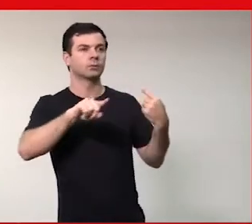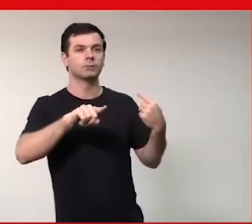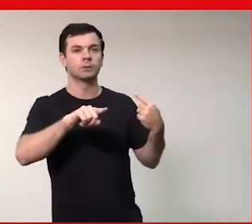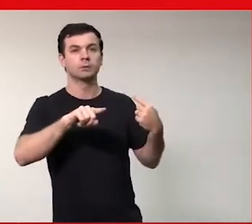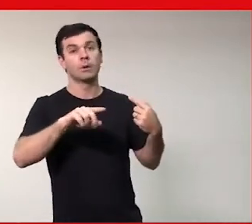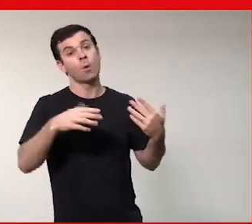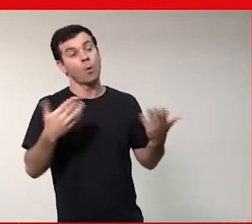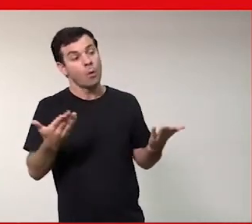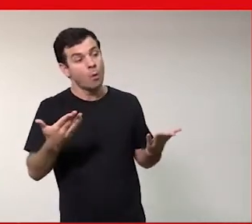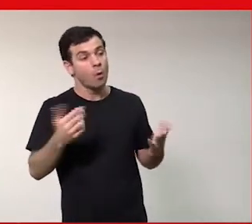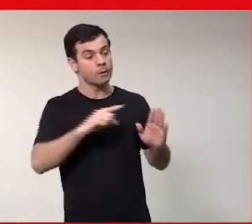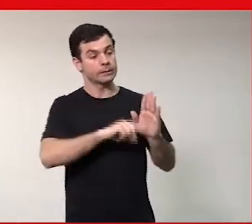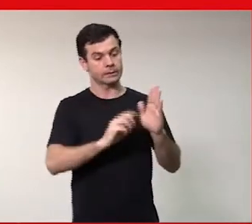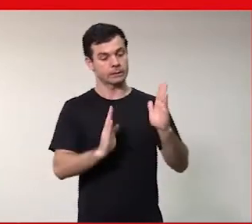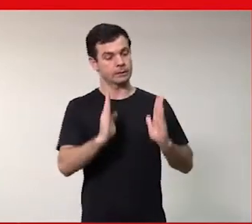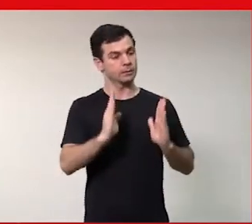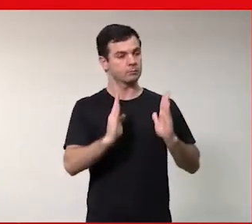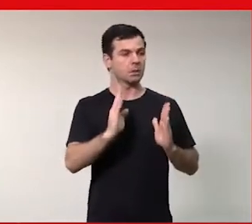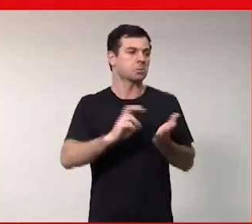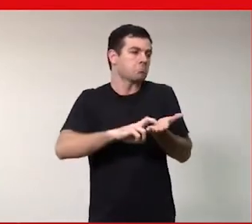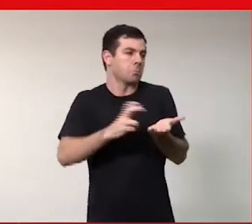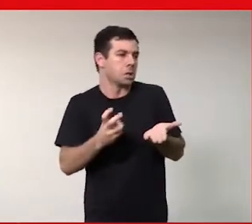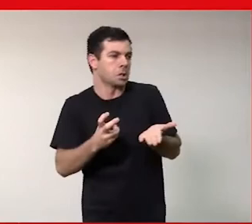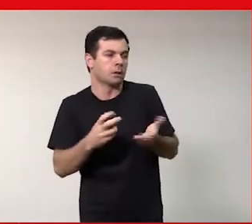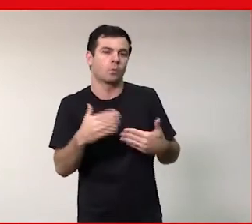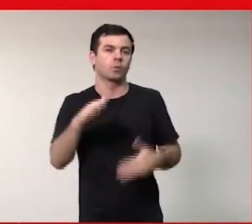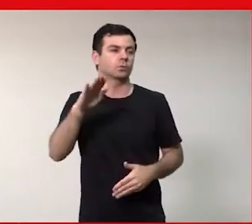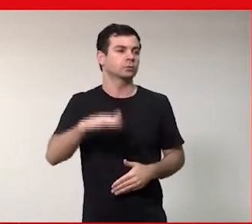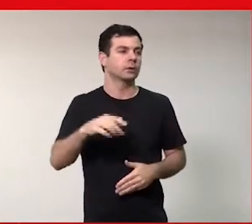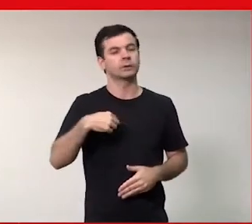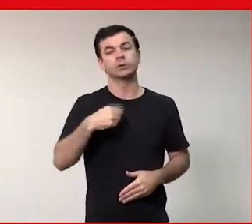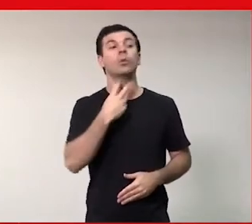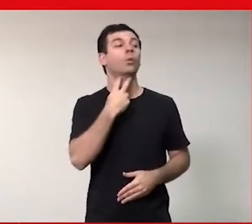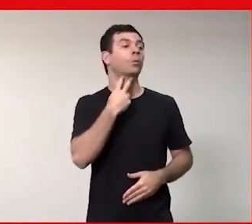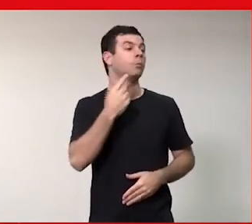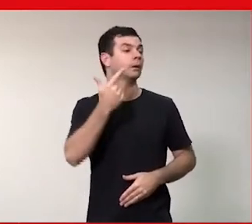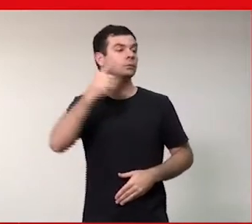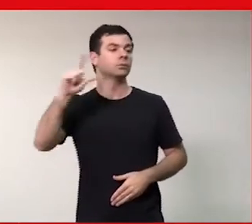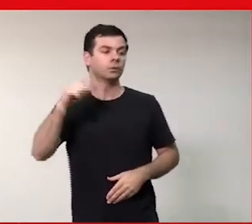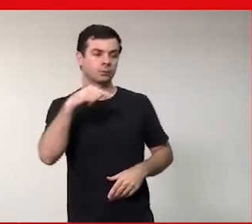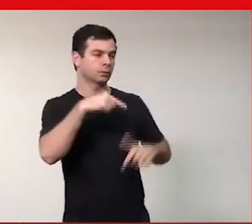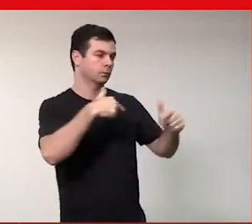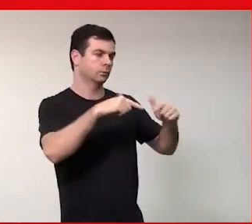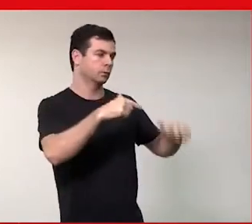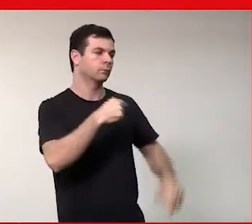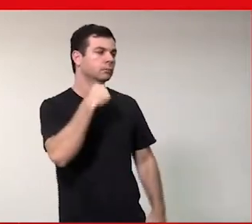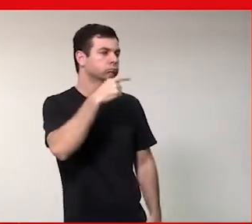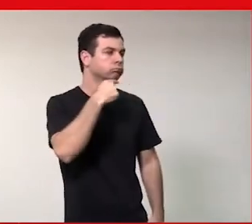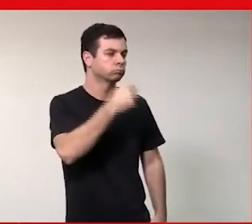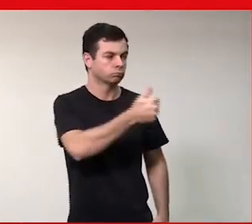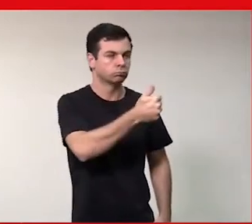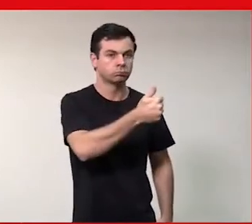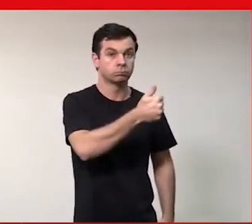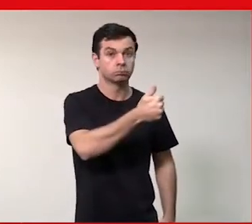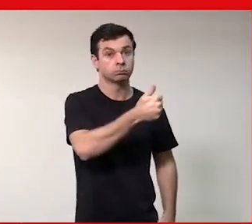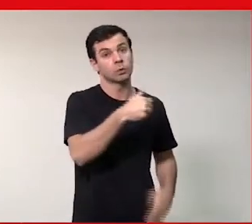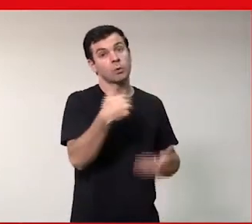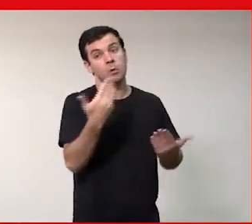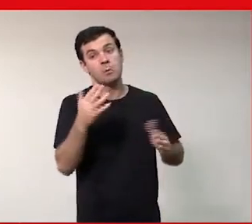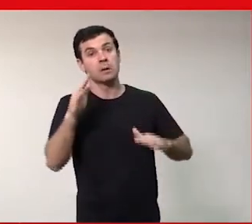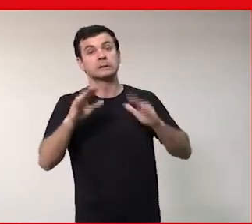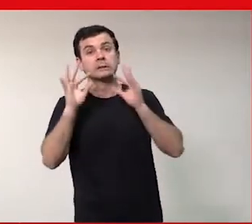do dia, porque a gente precisa usar isso para cuidar de alguma pessoa mais velha, etc.